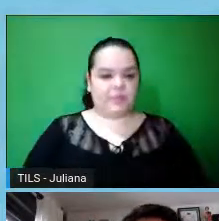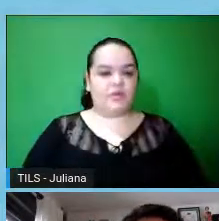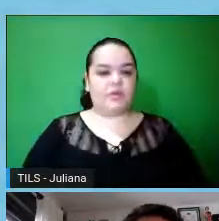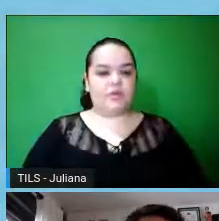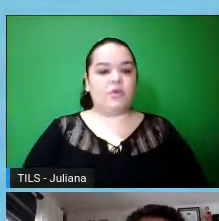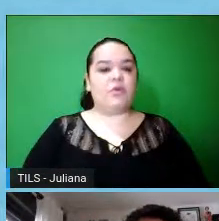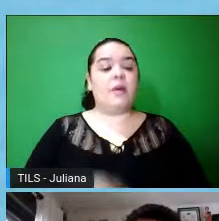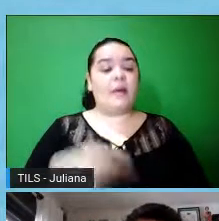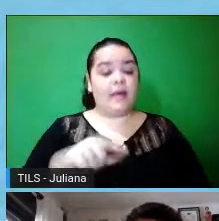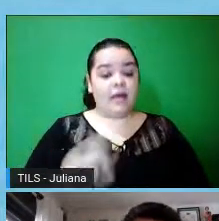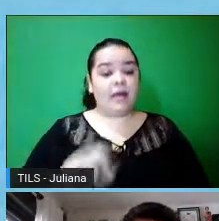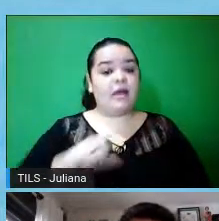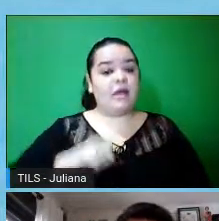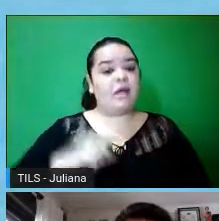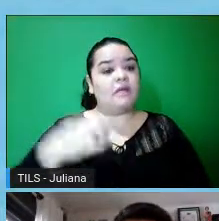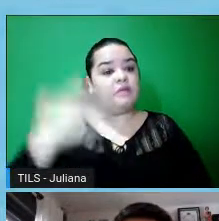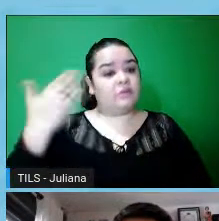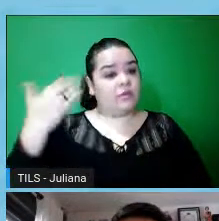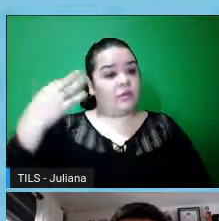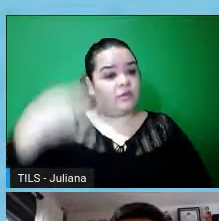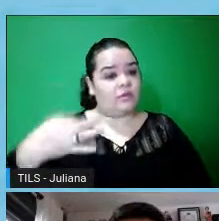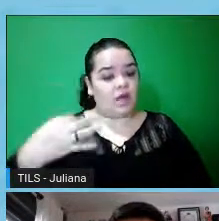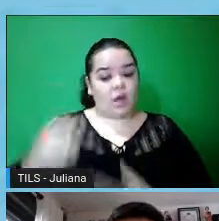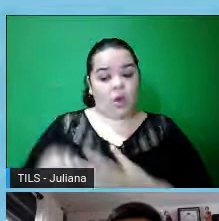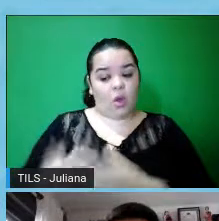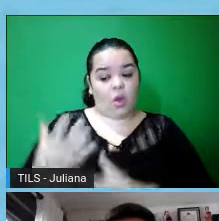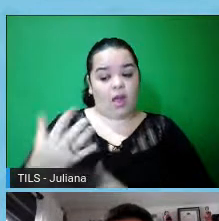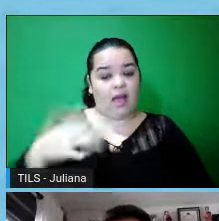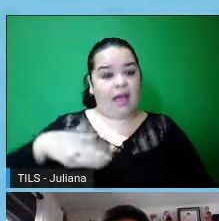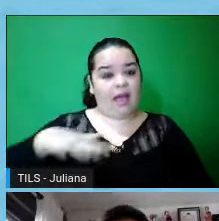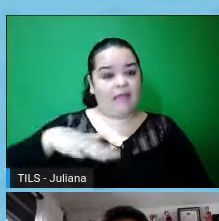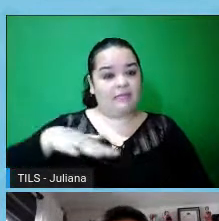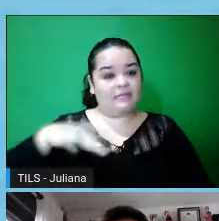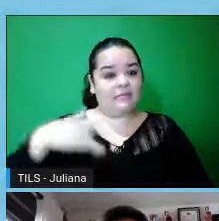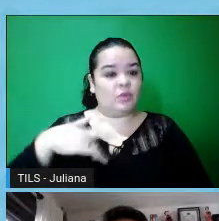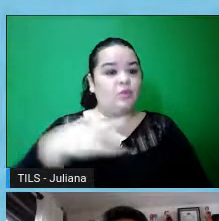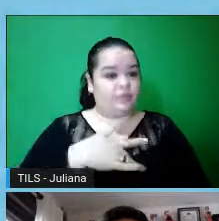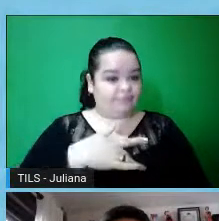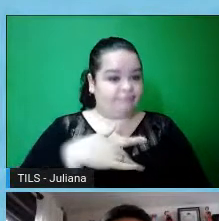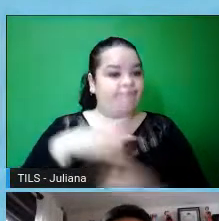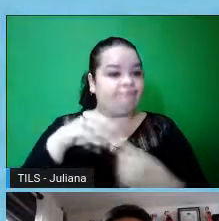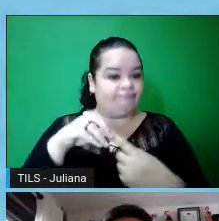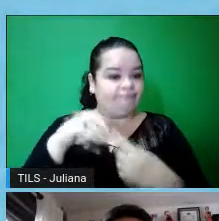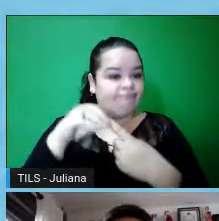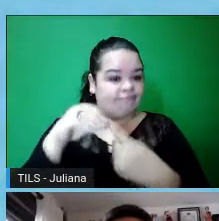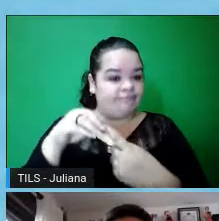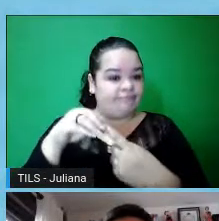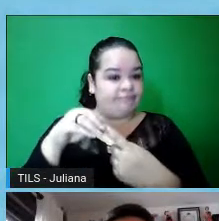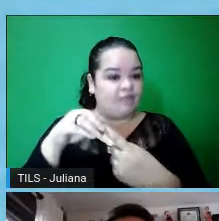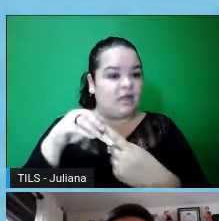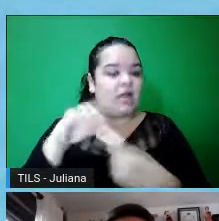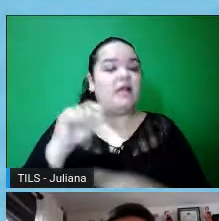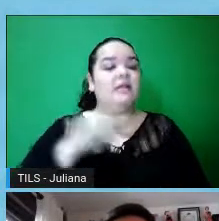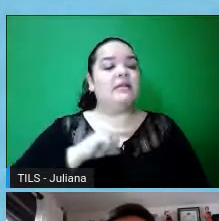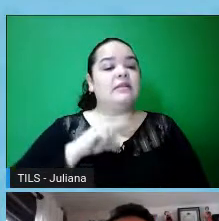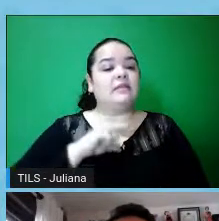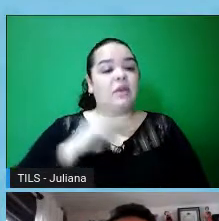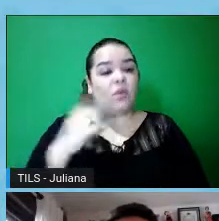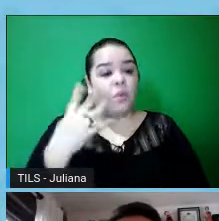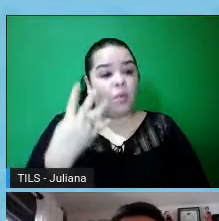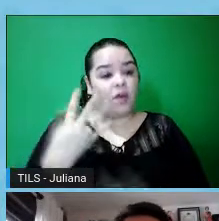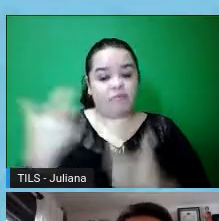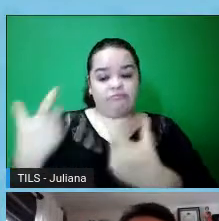Vejam que se confirma aquilo que eu vinha comentando, da origem da área da saúde, né, a gente tem os quatro comitês de ética